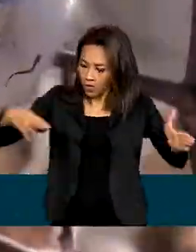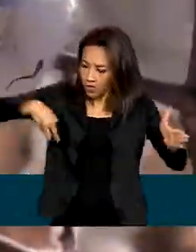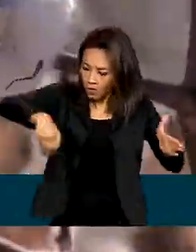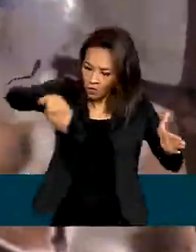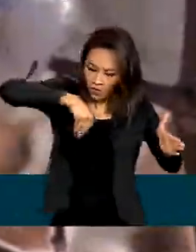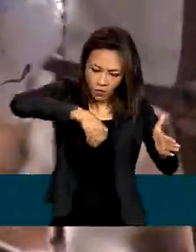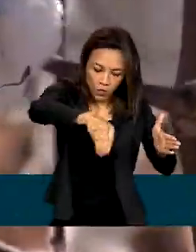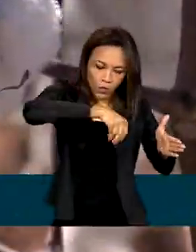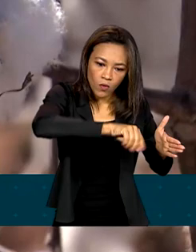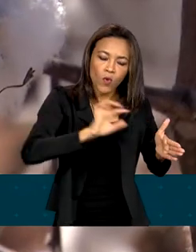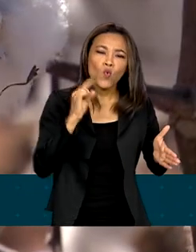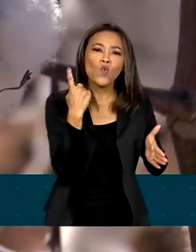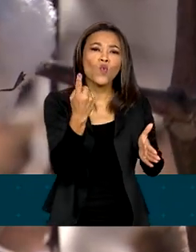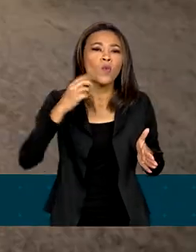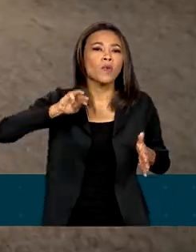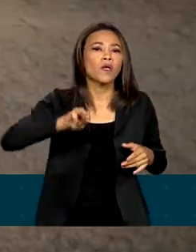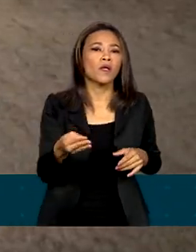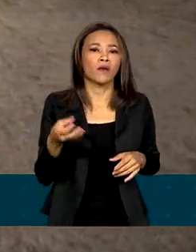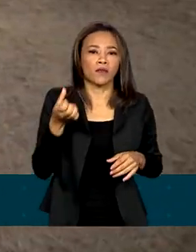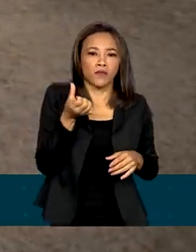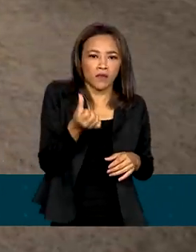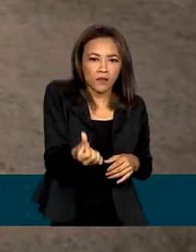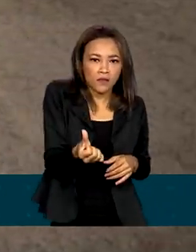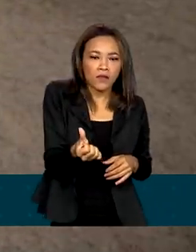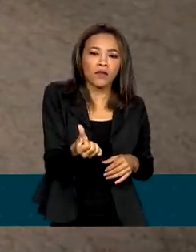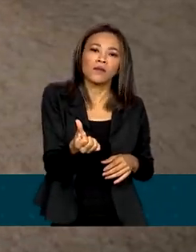atingindo 1,6 milhão de hectares. faz? o